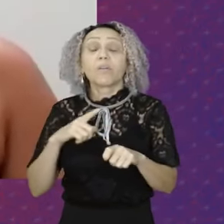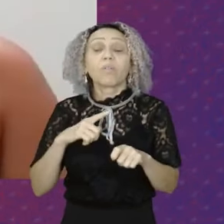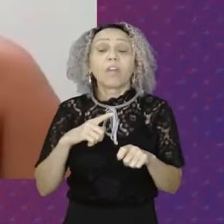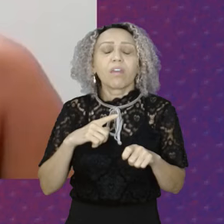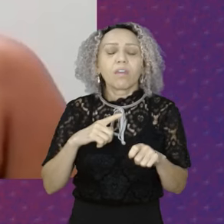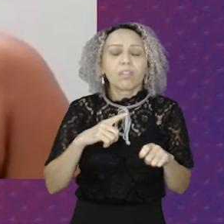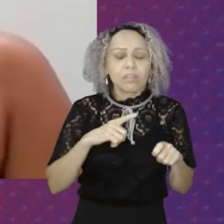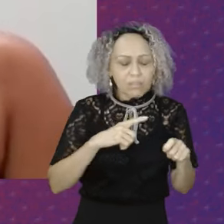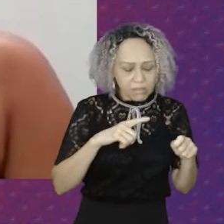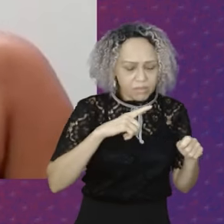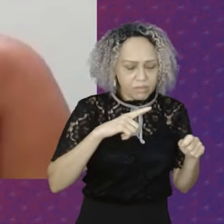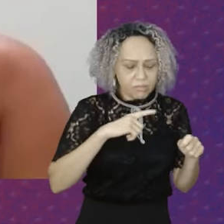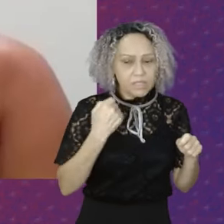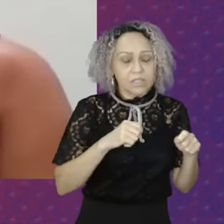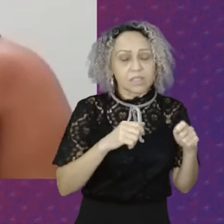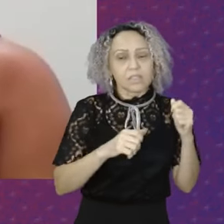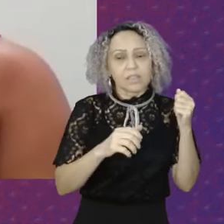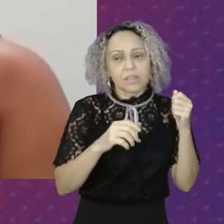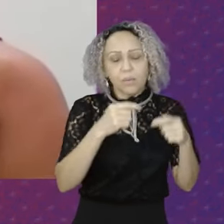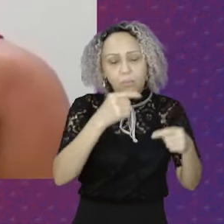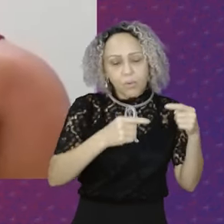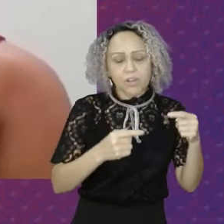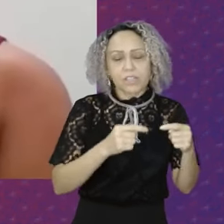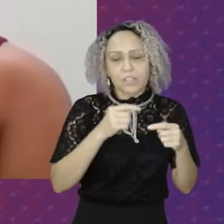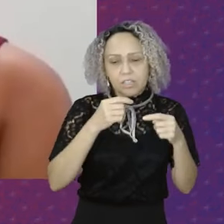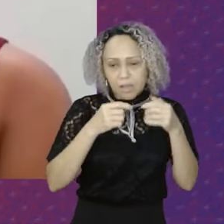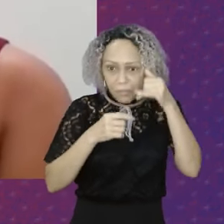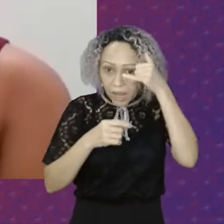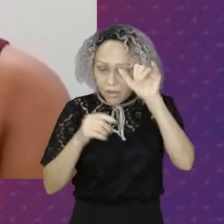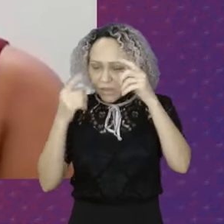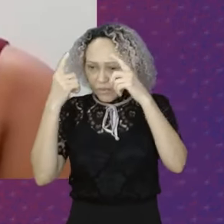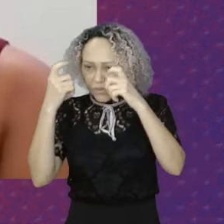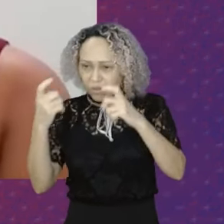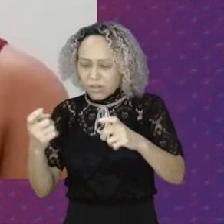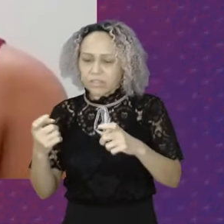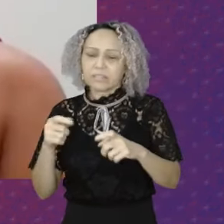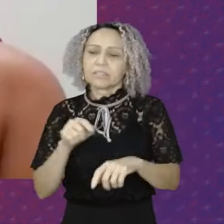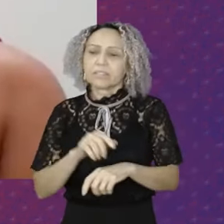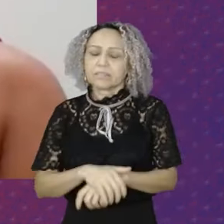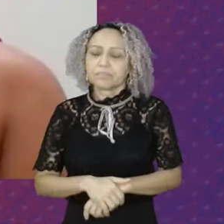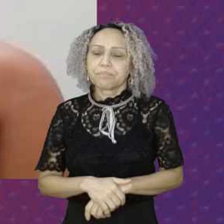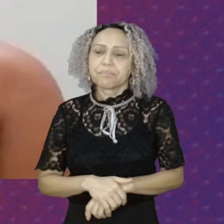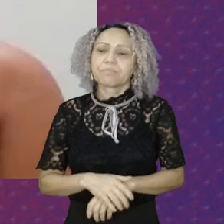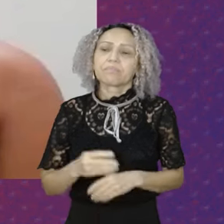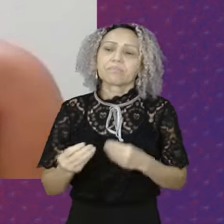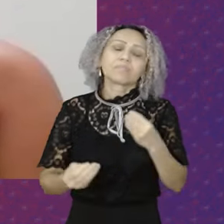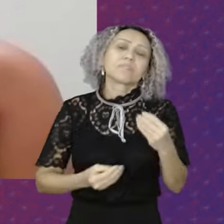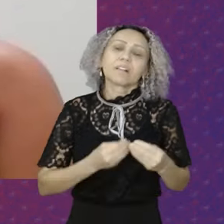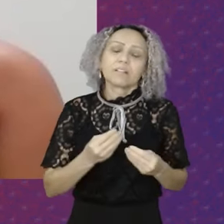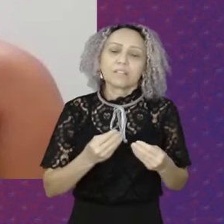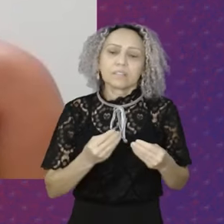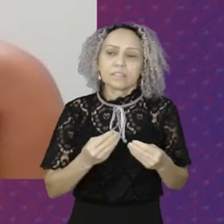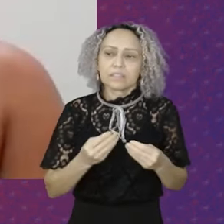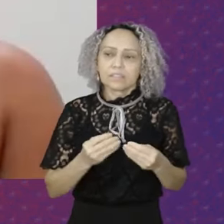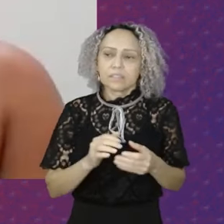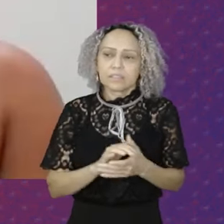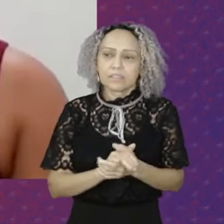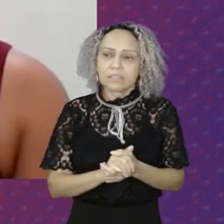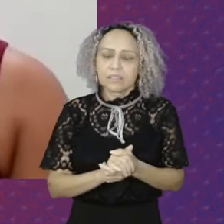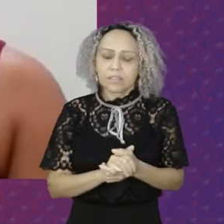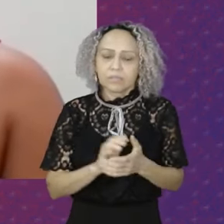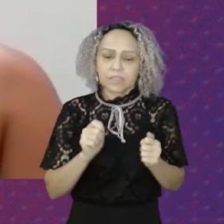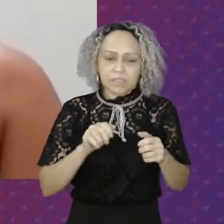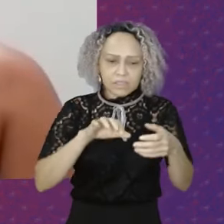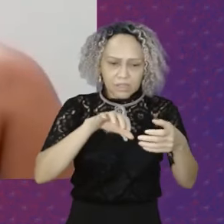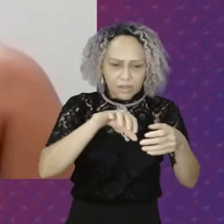somado A capacitação E formação Dos agentes de segurança Em